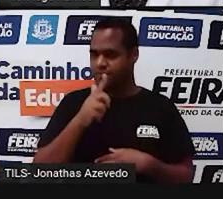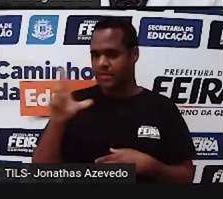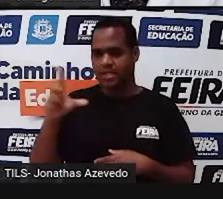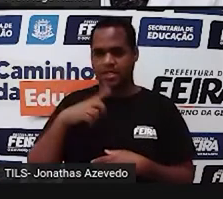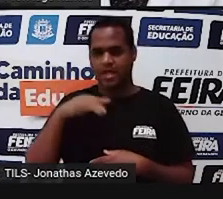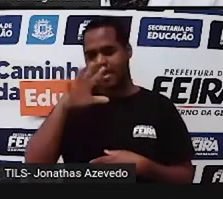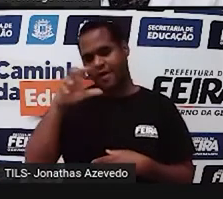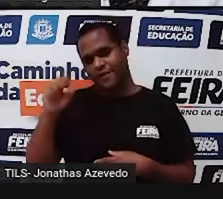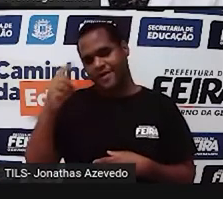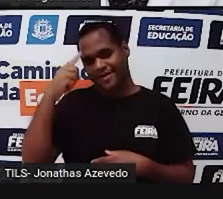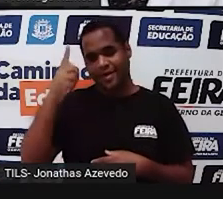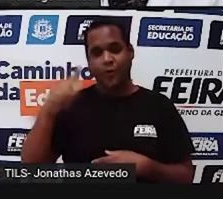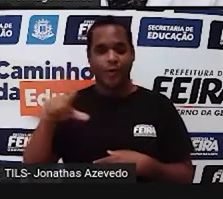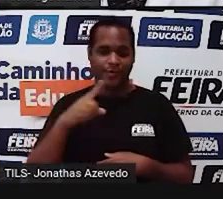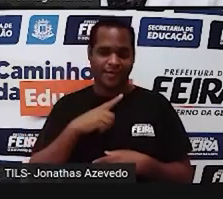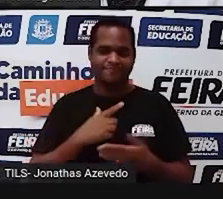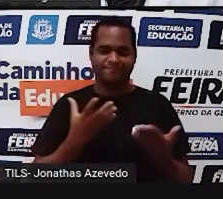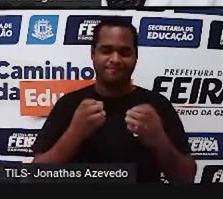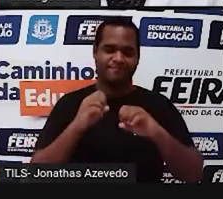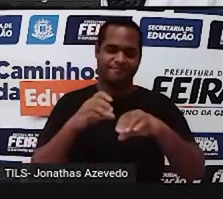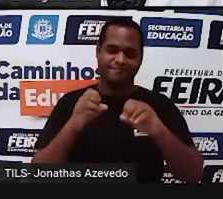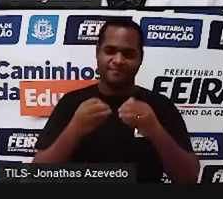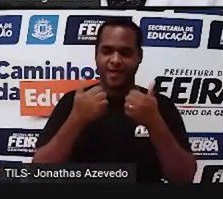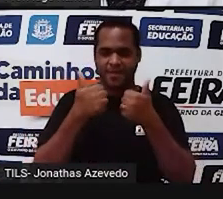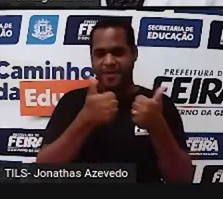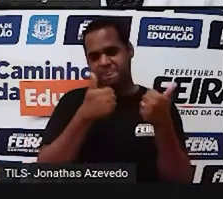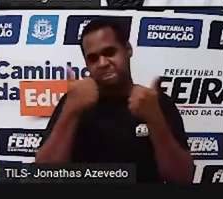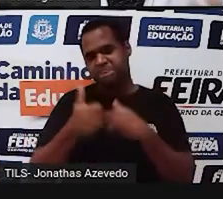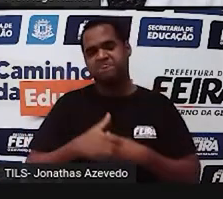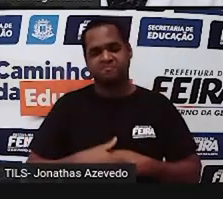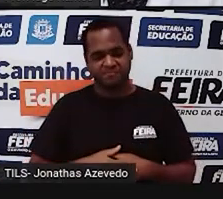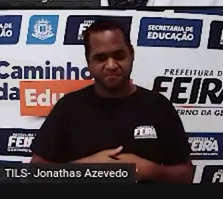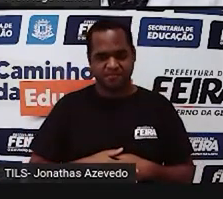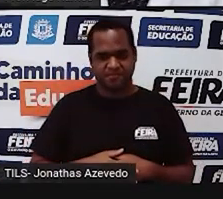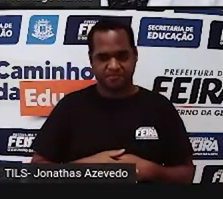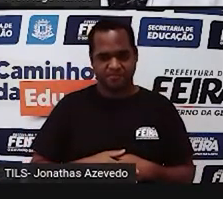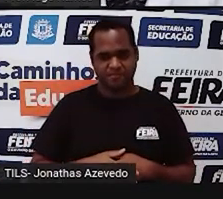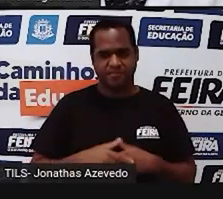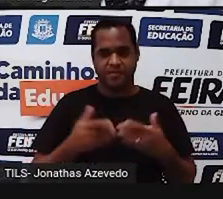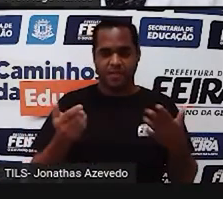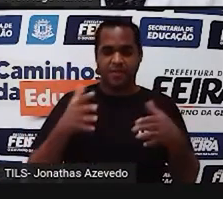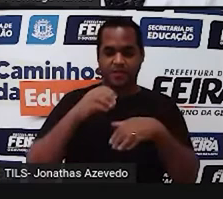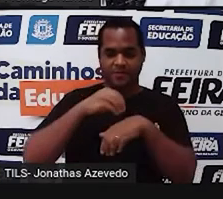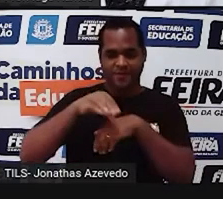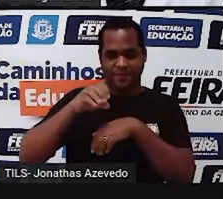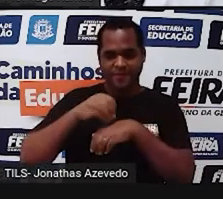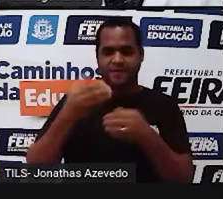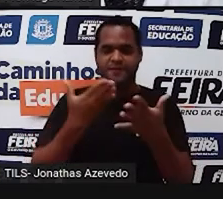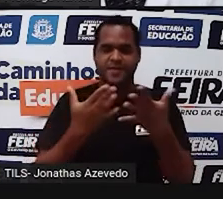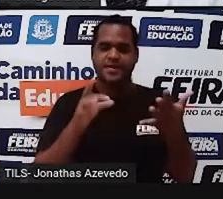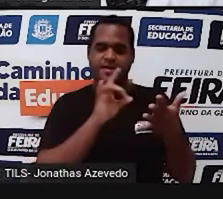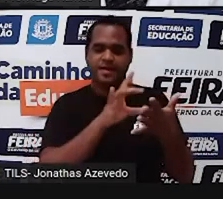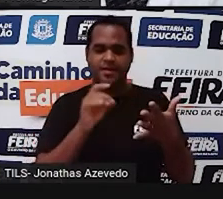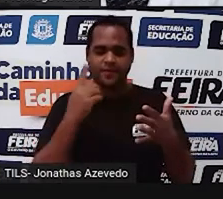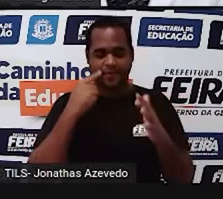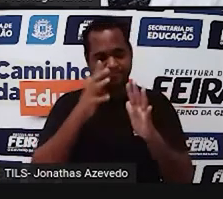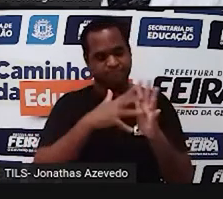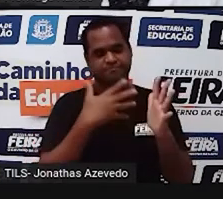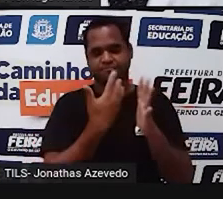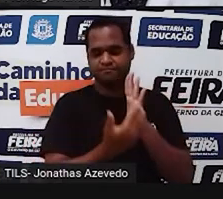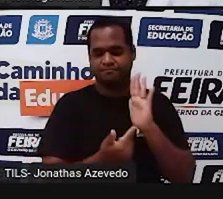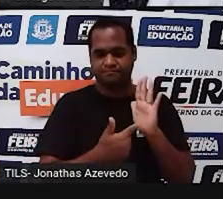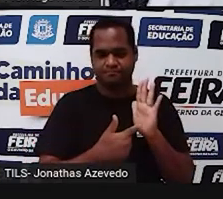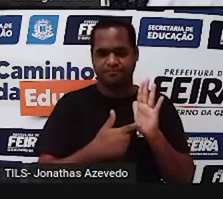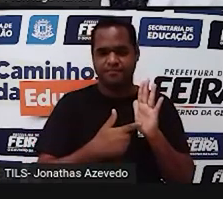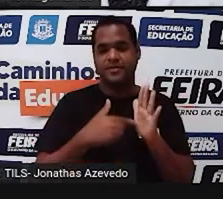mais África aqui para essa aula, né? Vou trazer agora para você uma tabela. Nessa tabela, a gente